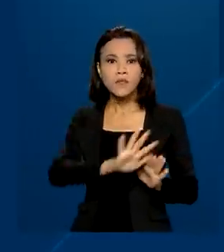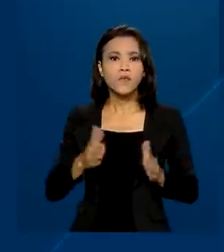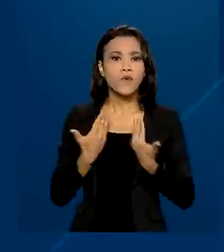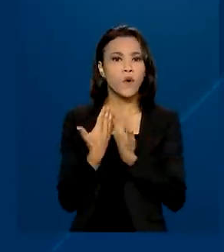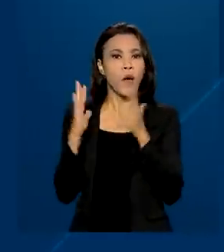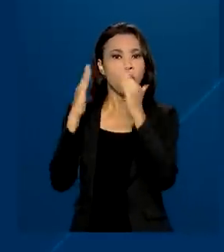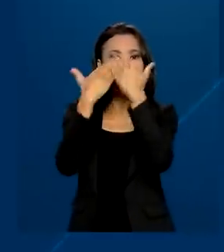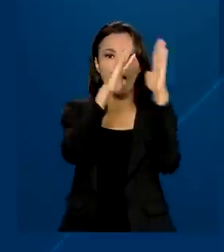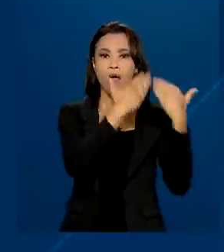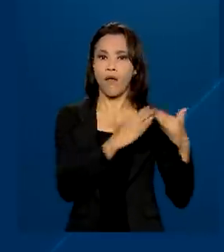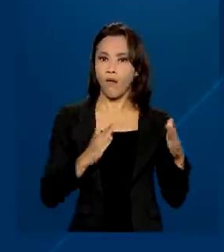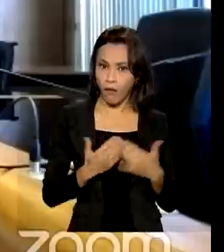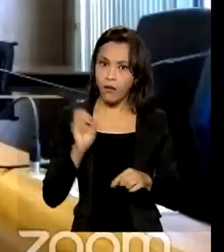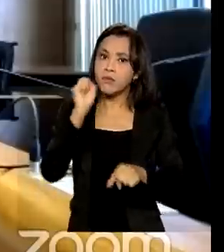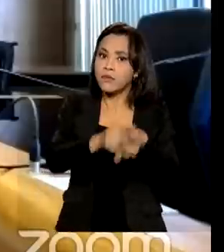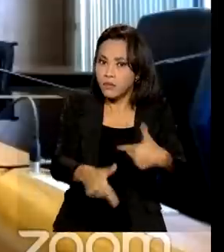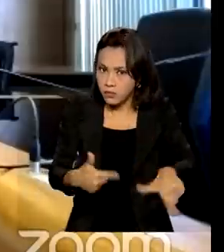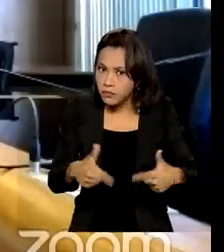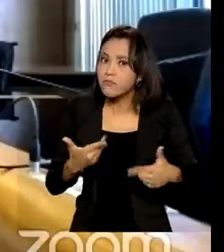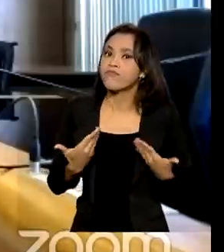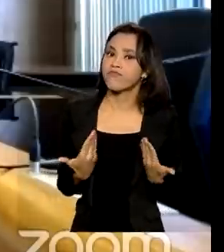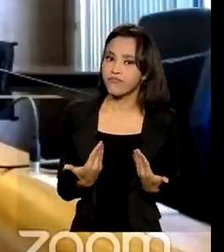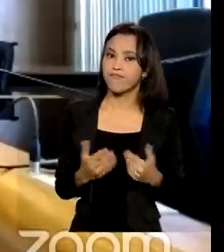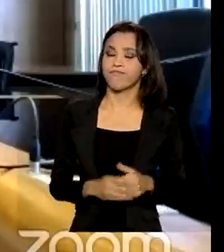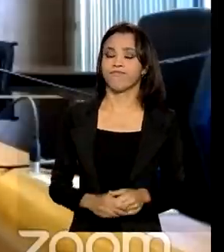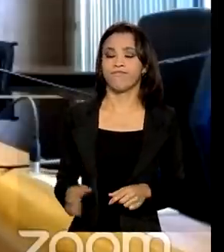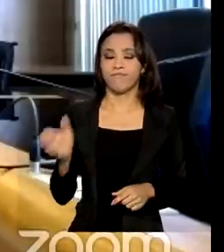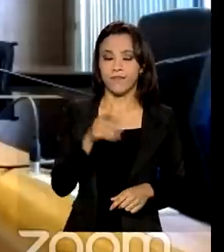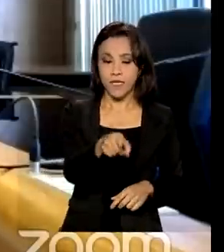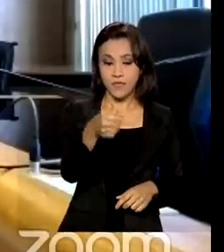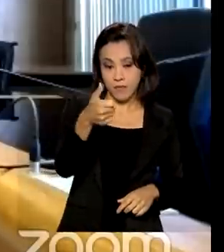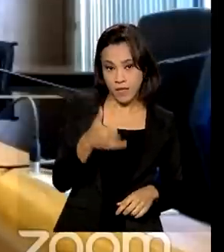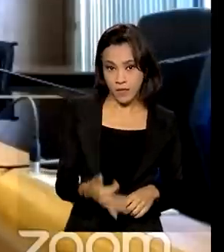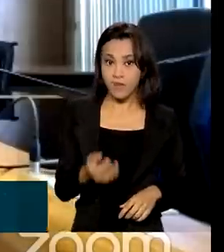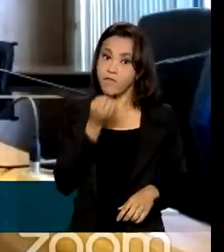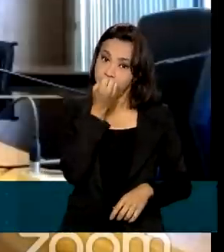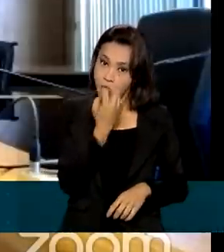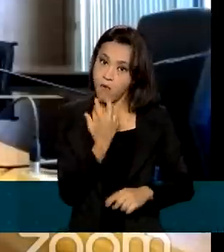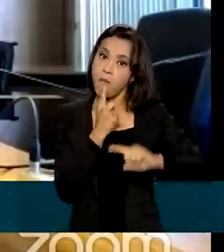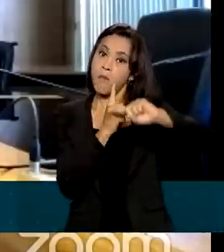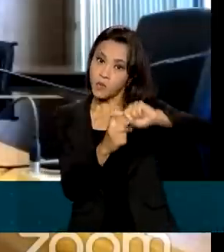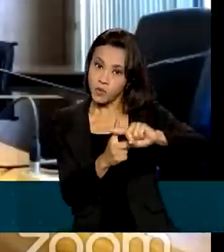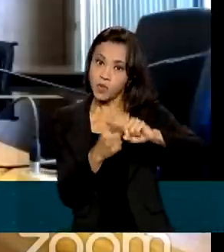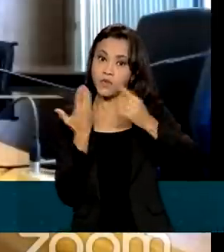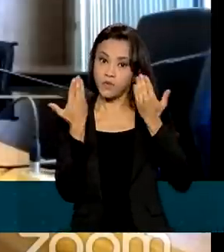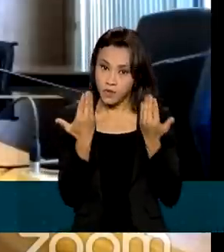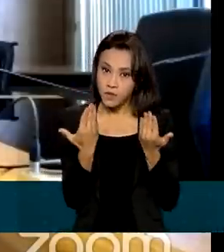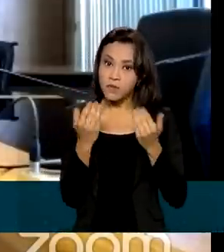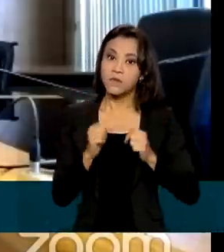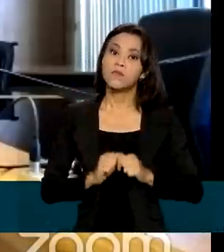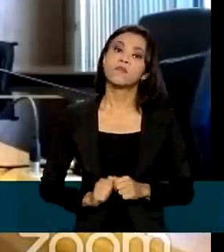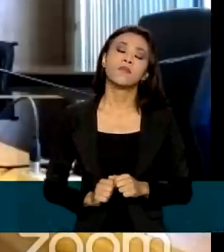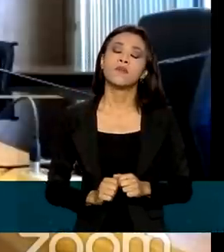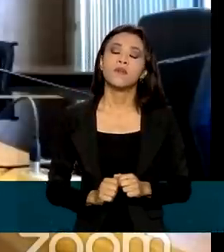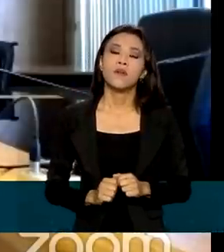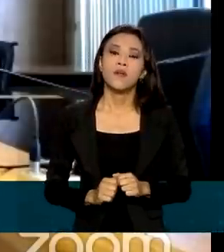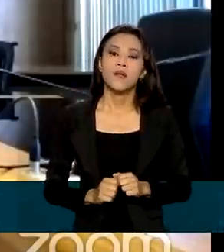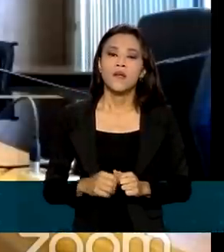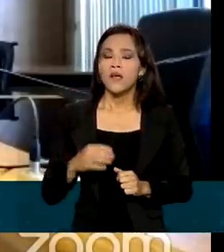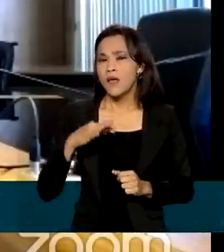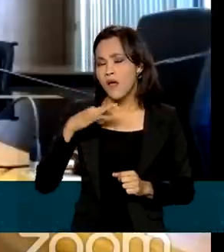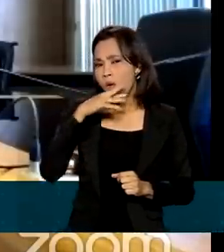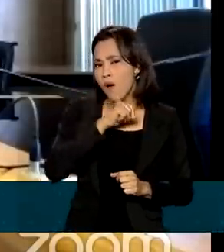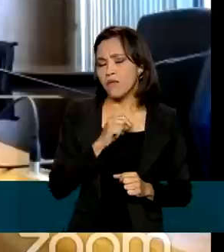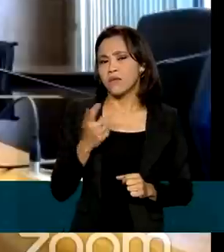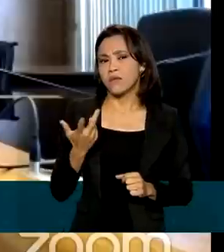postos de trabalho. A expectativa do ano é bastante positiva, acho que não está longe da